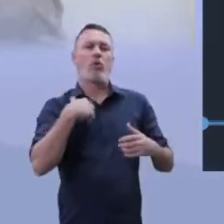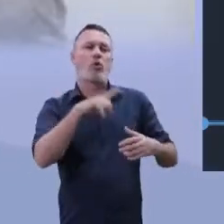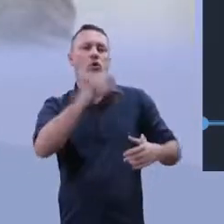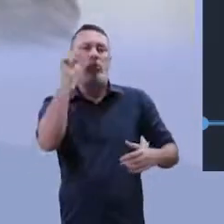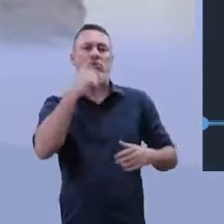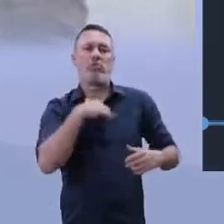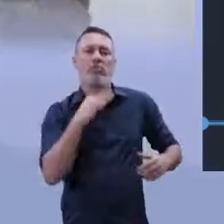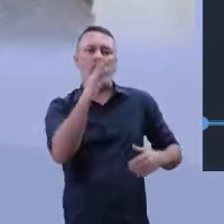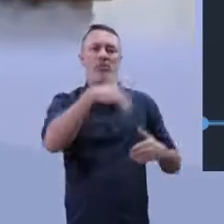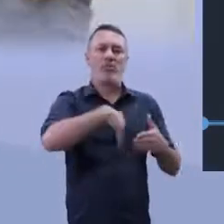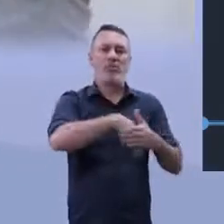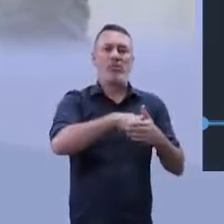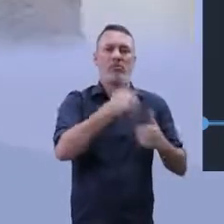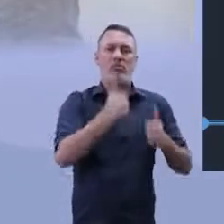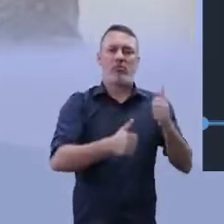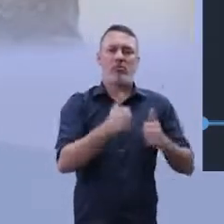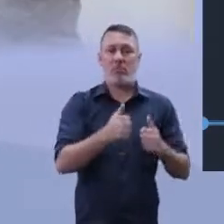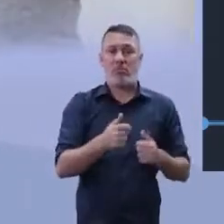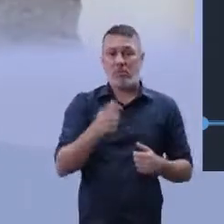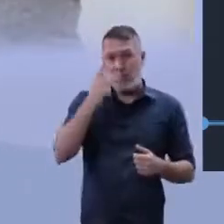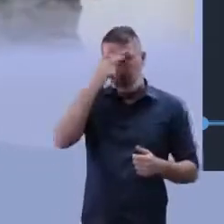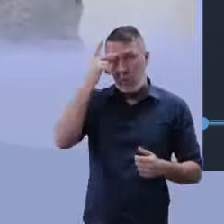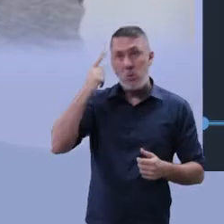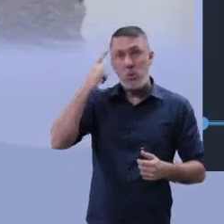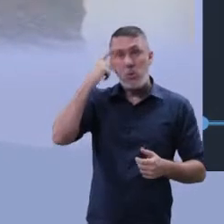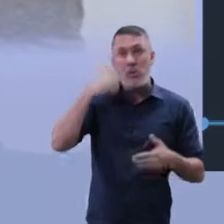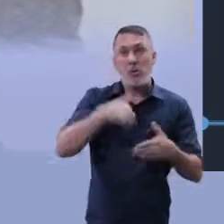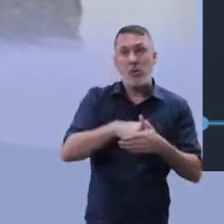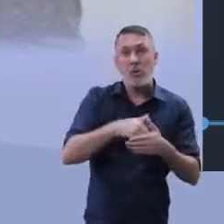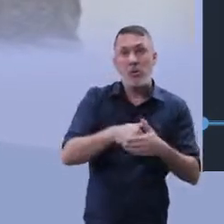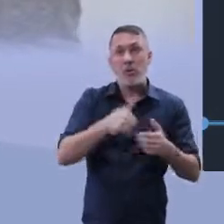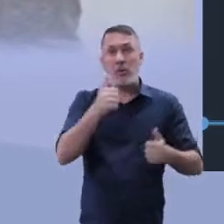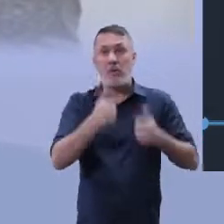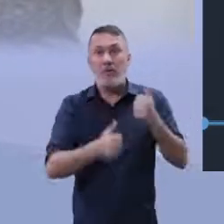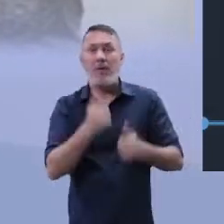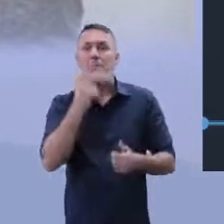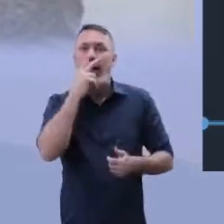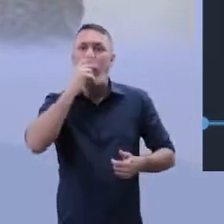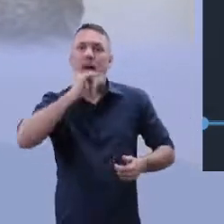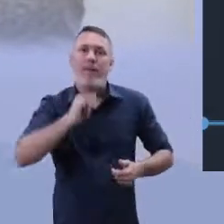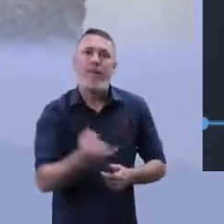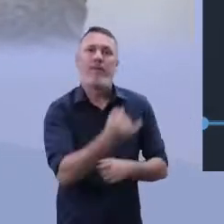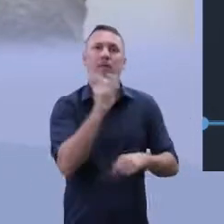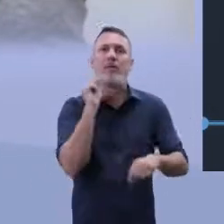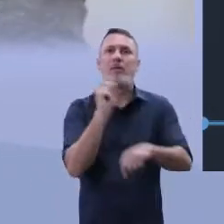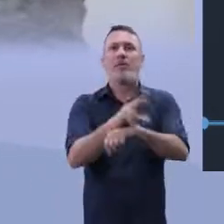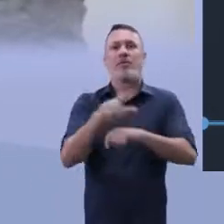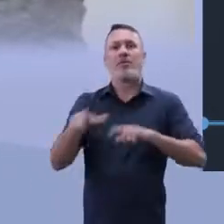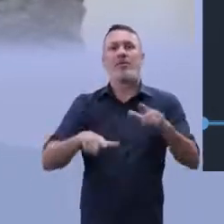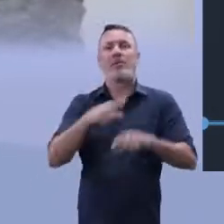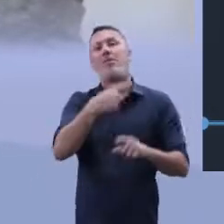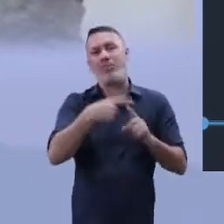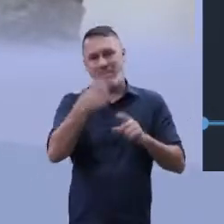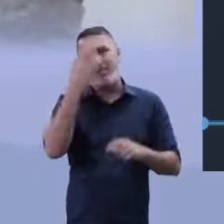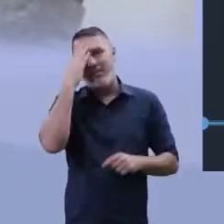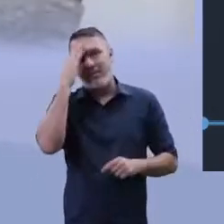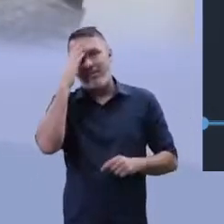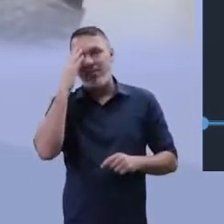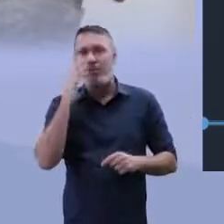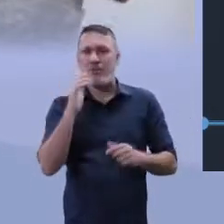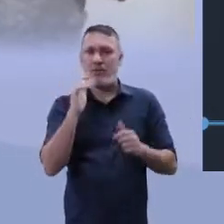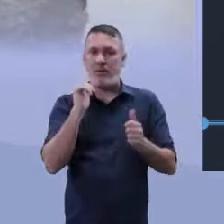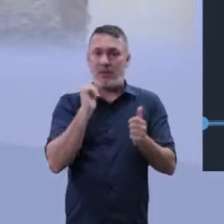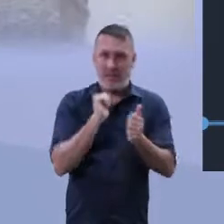ser jogador de futebol. As pessoas não entendem o futebol como uma oportunidade de emprego. Por quê?